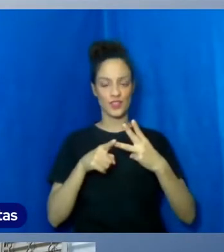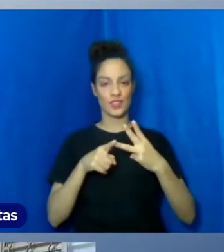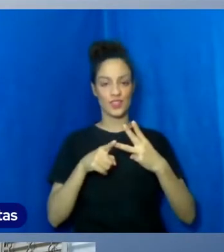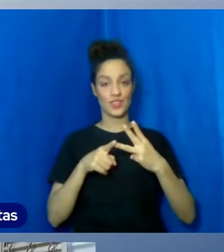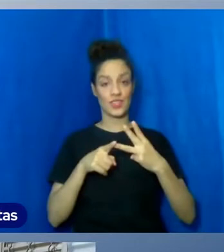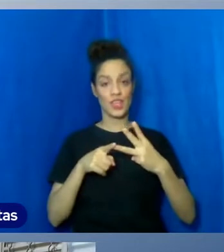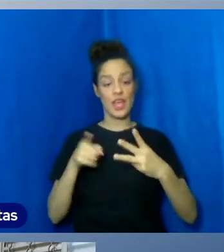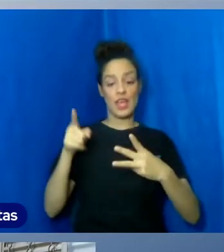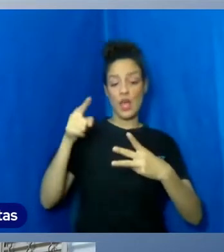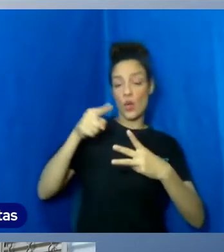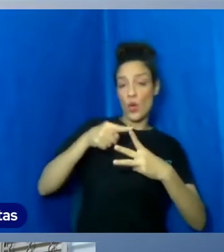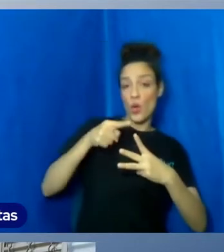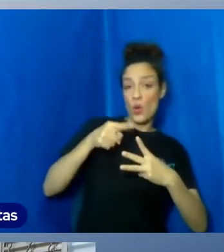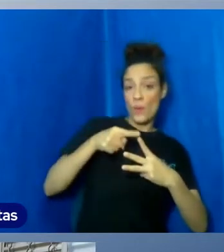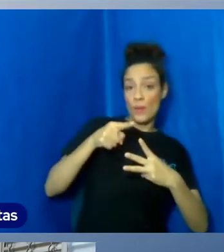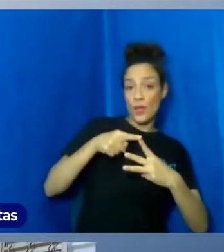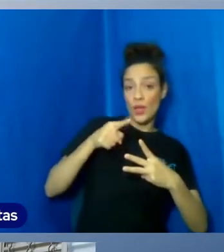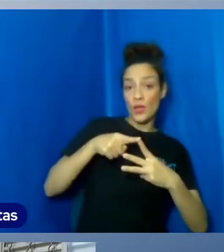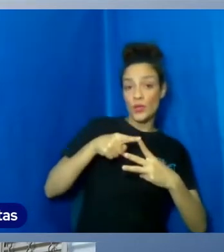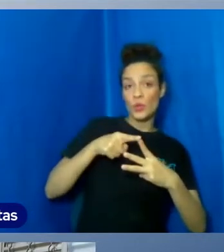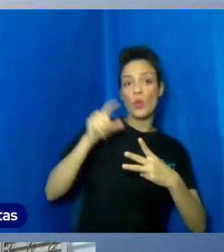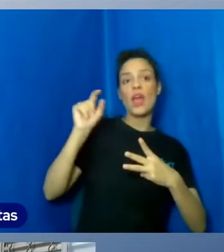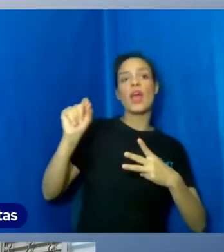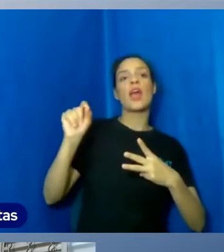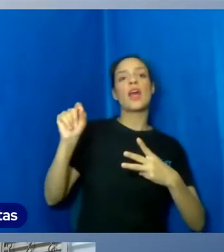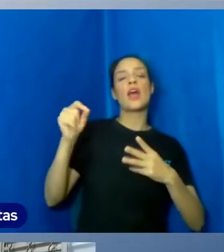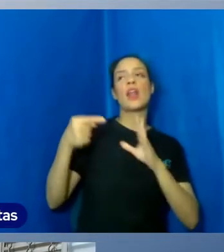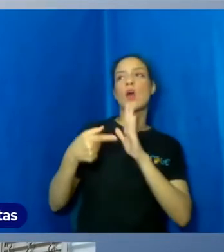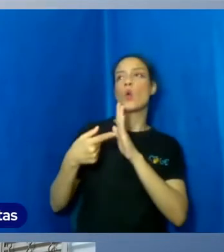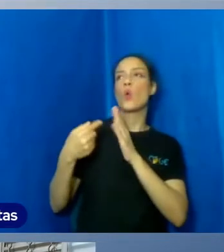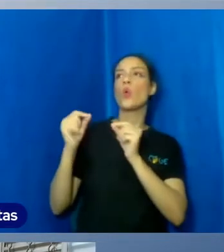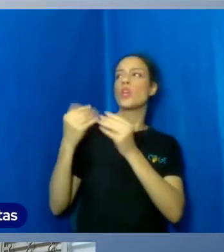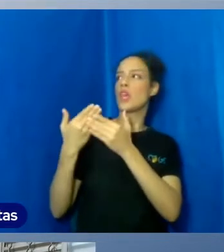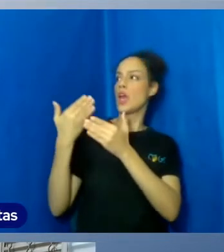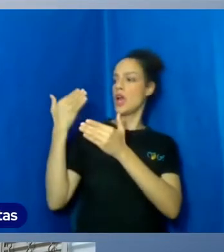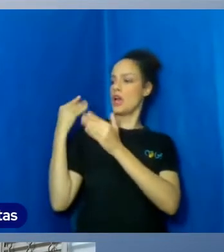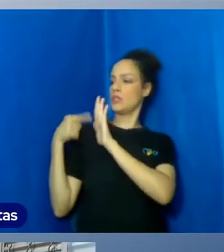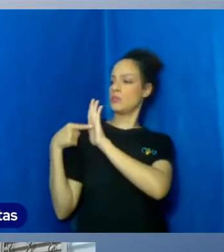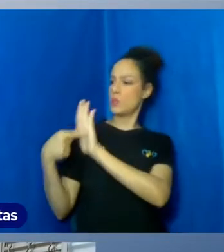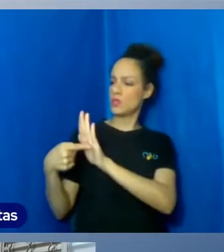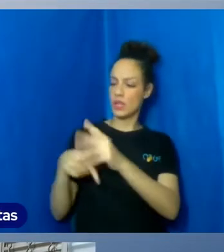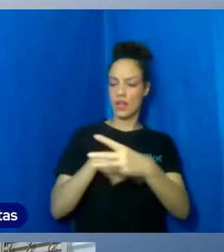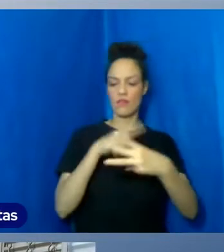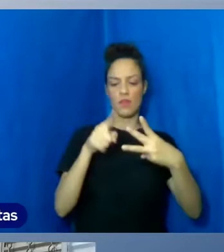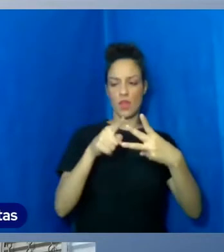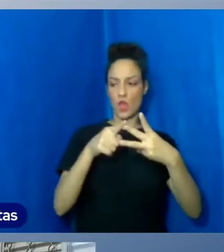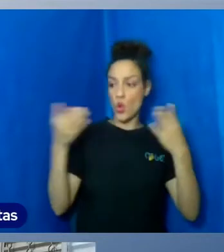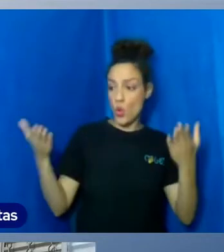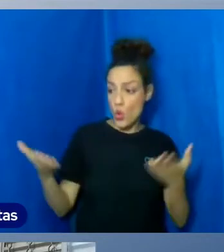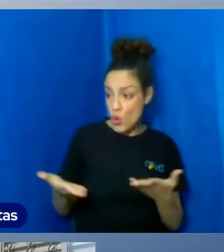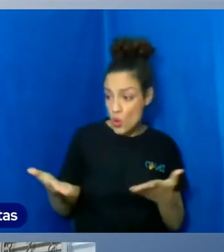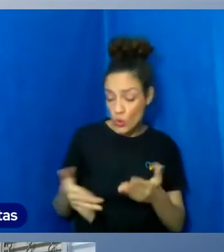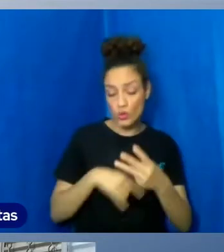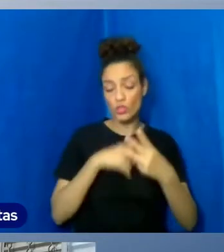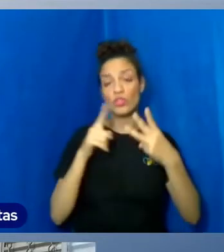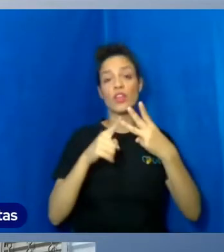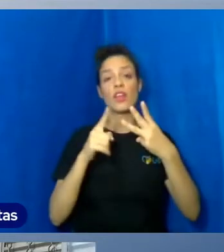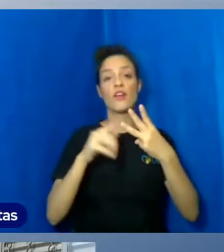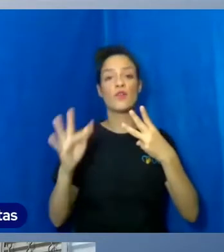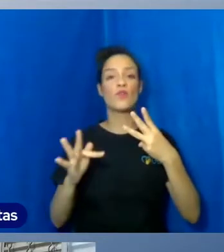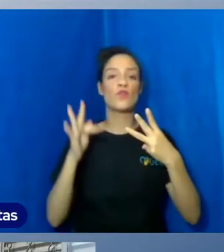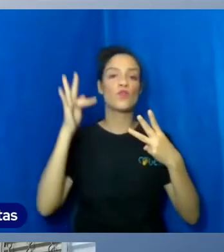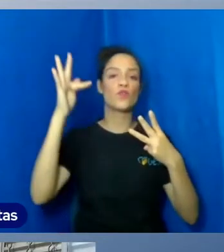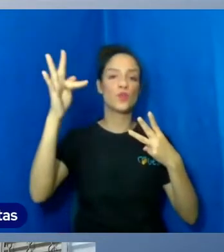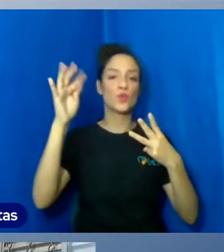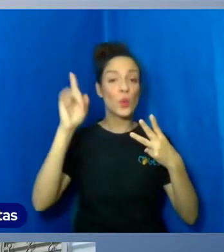olhavam que a verdade era exprimir o passado, os gregos exprimiram o presente, para os hebreus era o futuro.